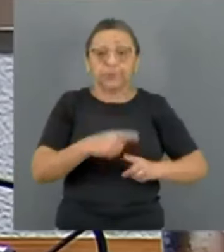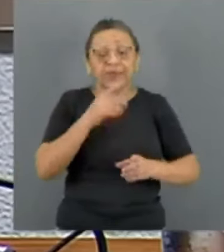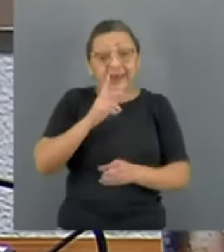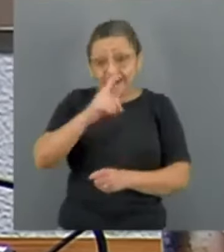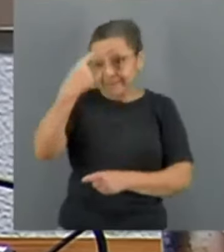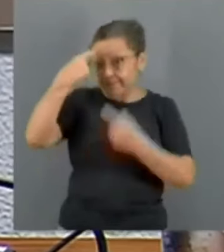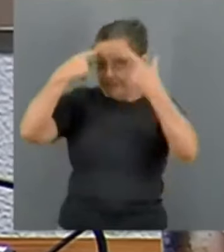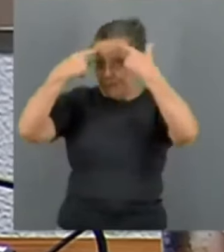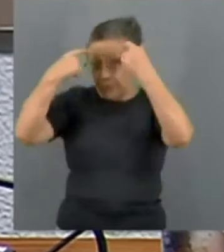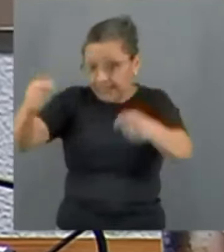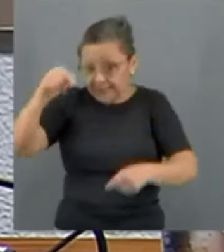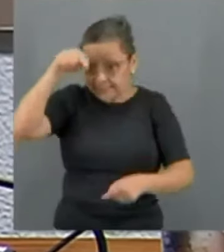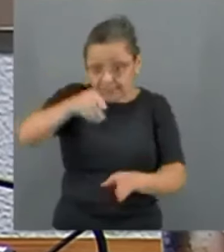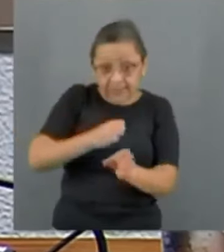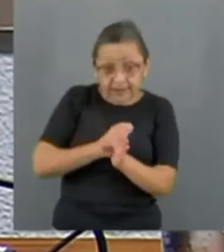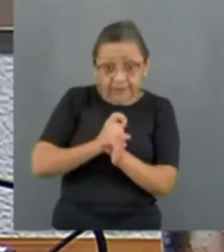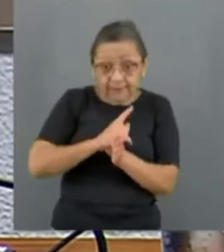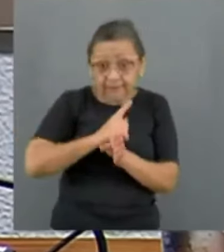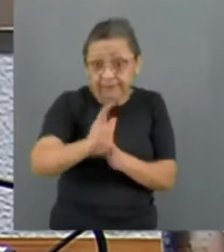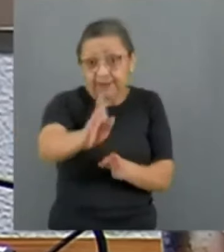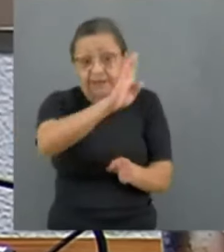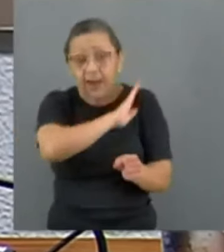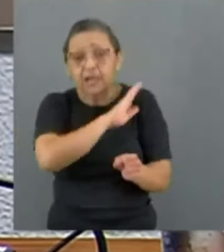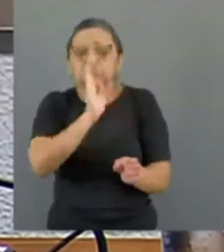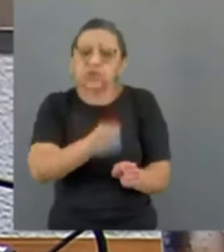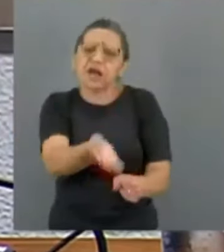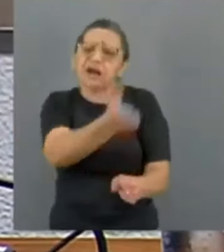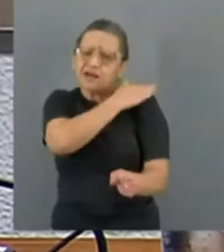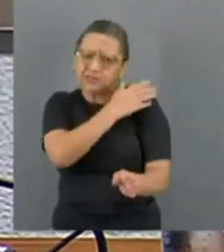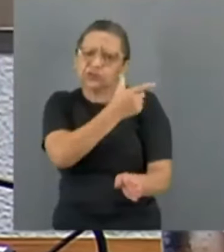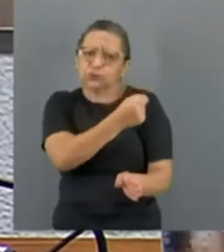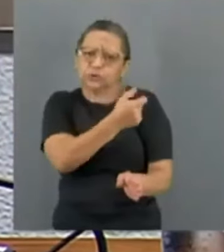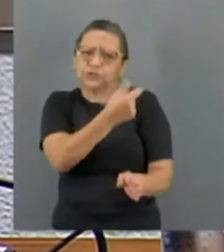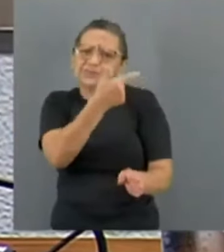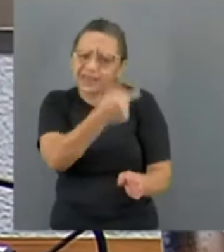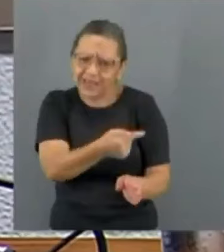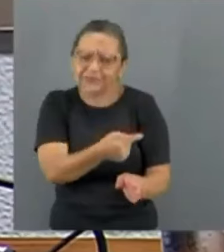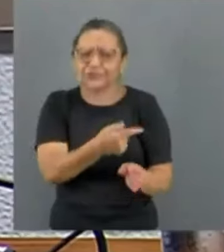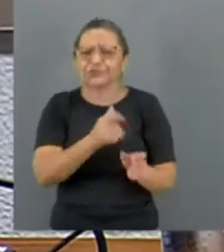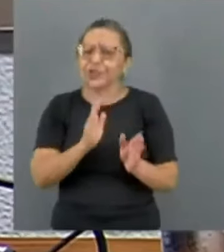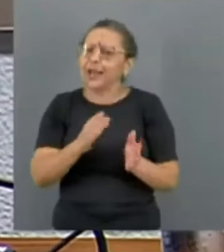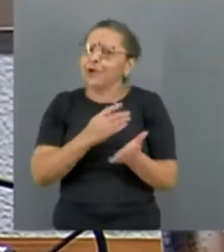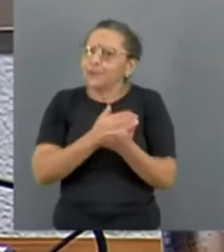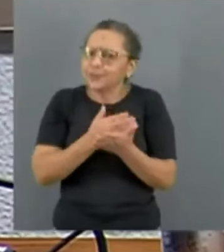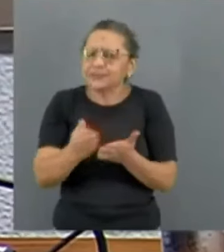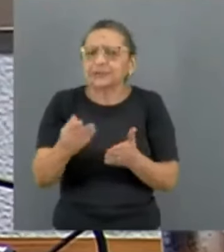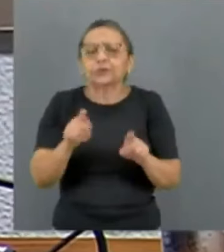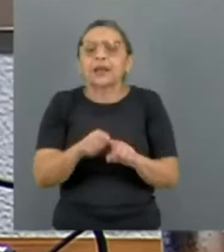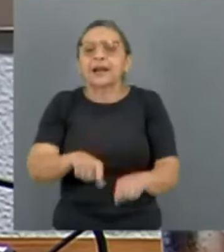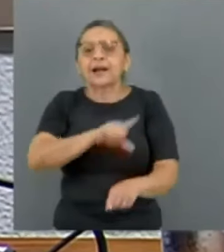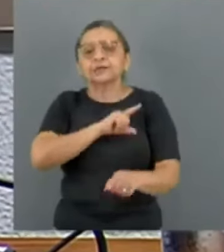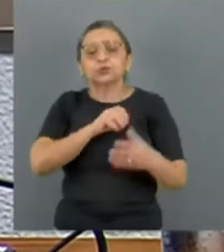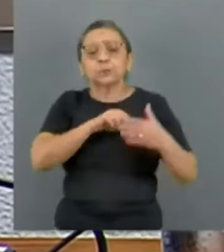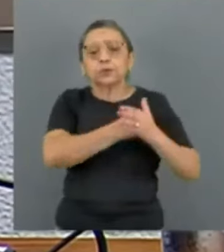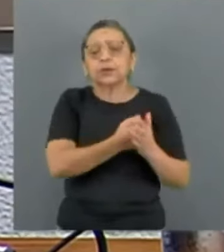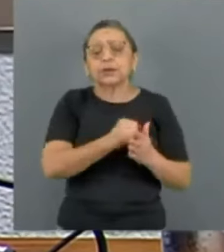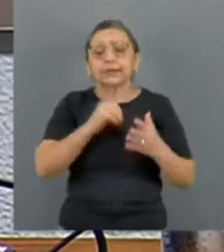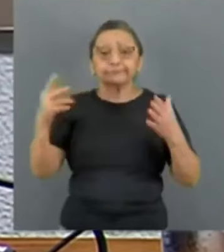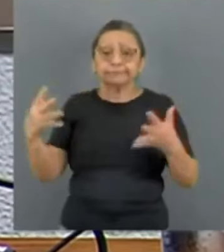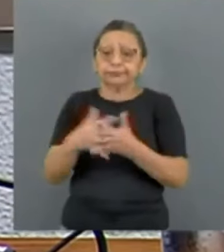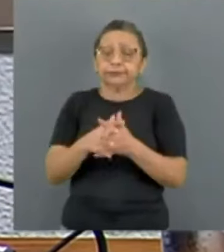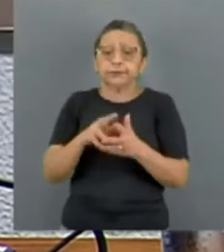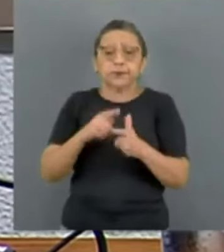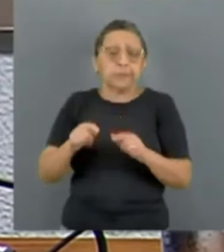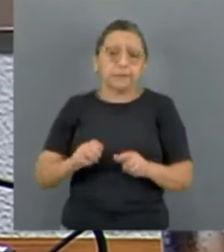já havia eclodido em 2007, ano do início do bloqueio israelense, que agravou a situação humanitária naquele